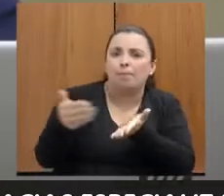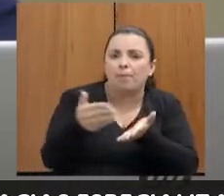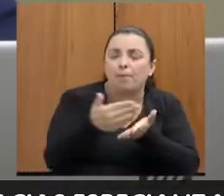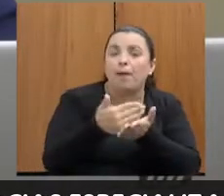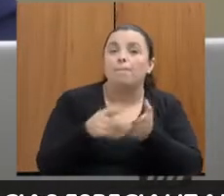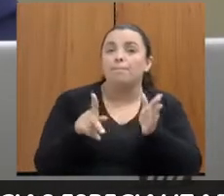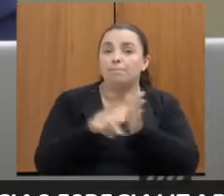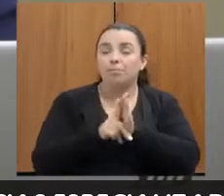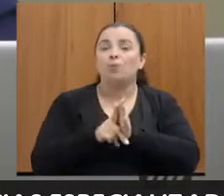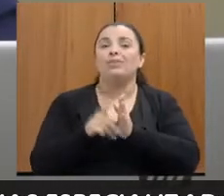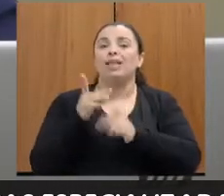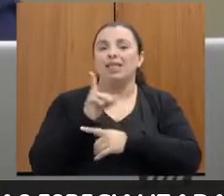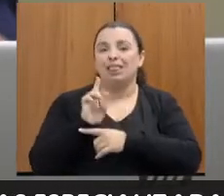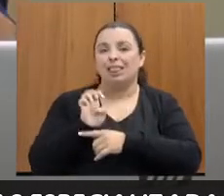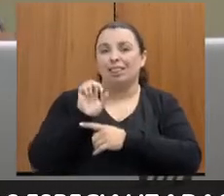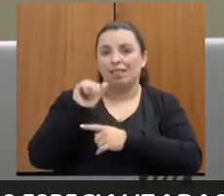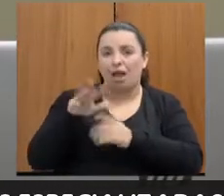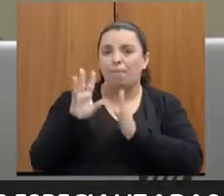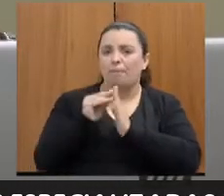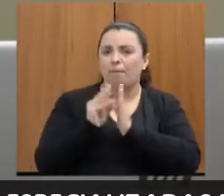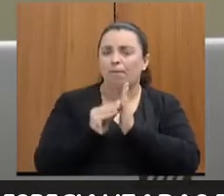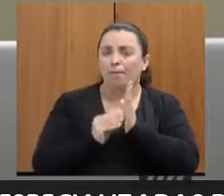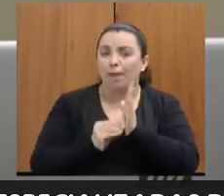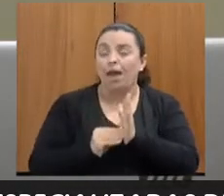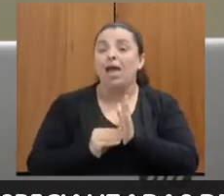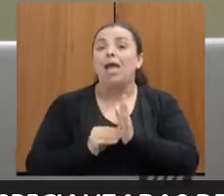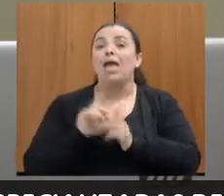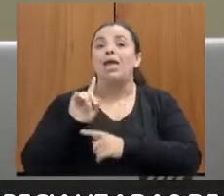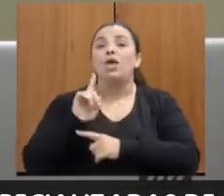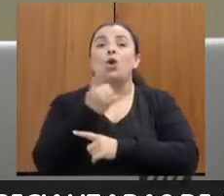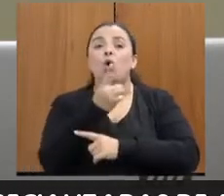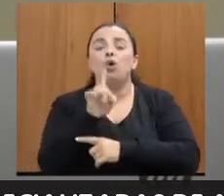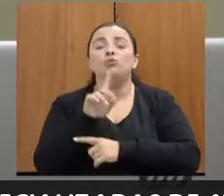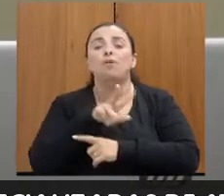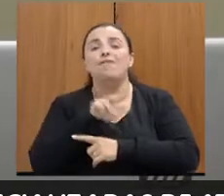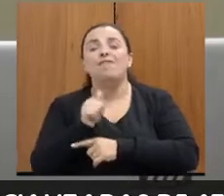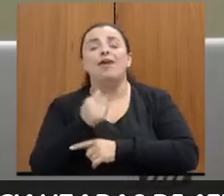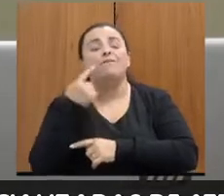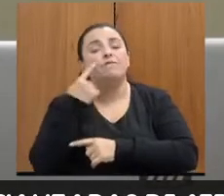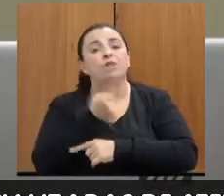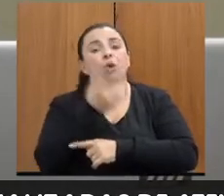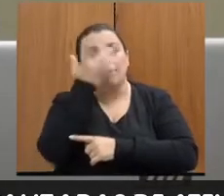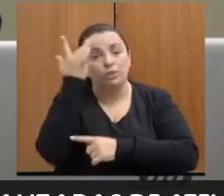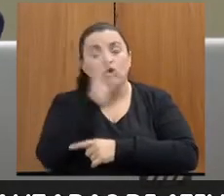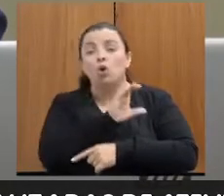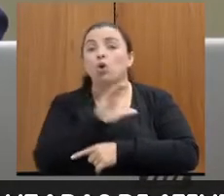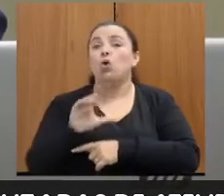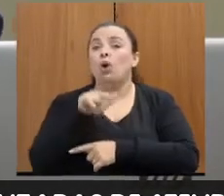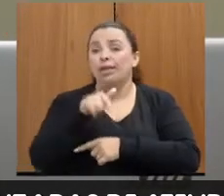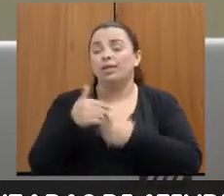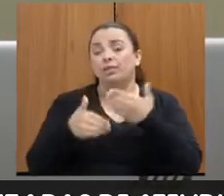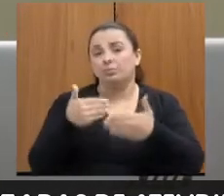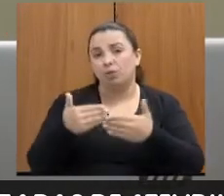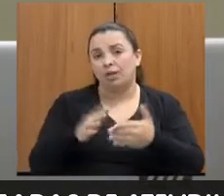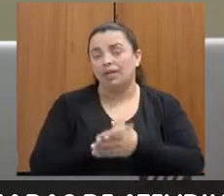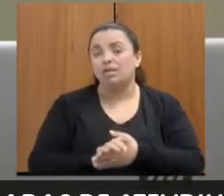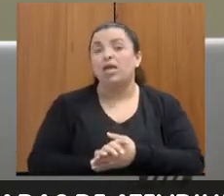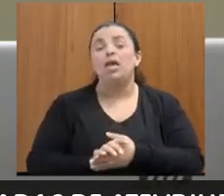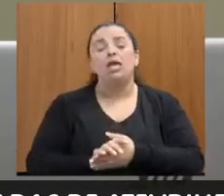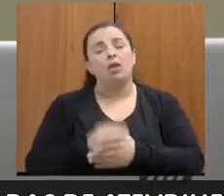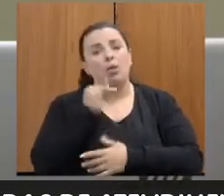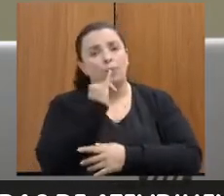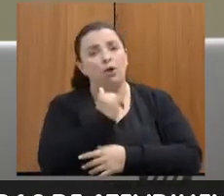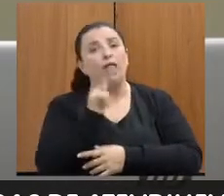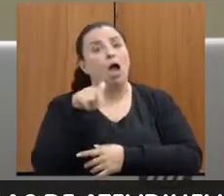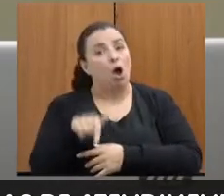coordena esse processo para dizer olha, a comissão em defesa dos direitos da mulher da Assembleia fez uma escuta